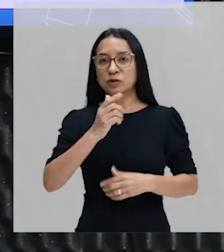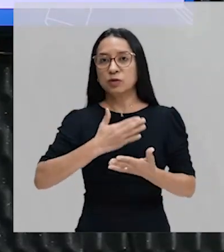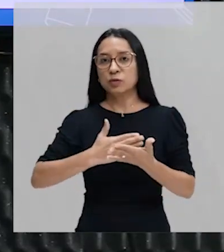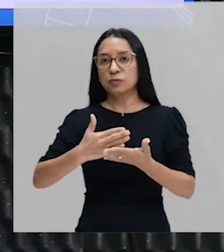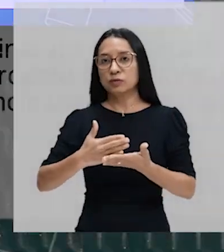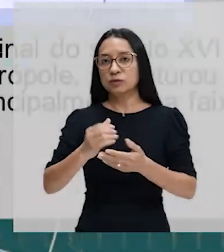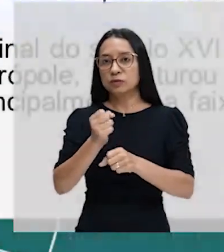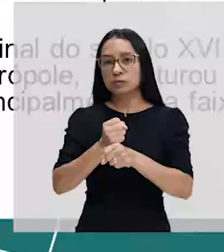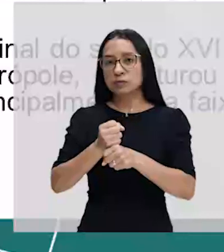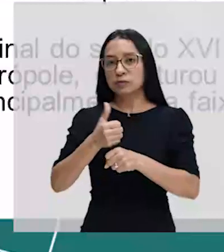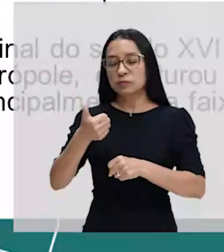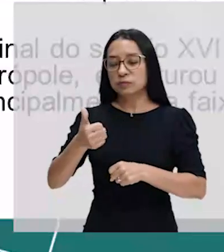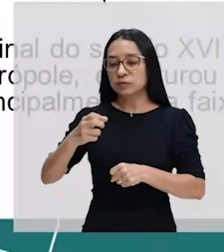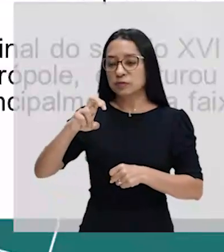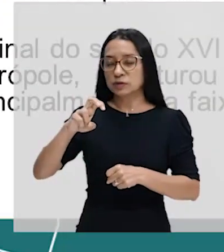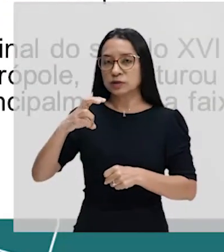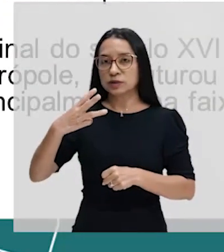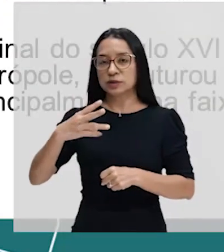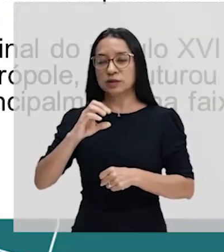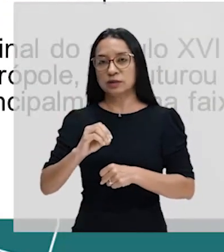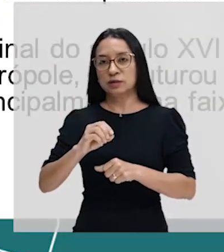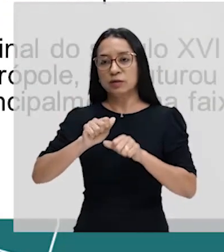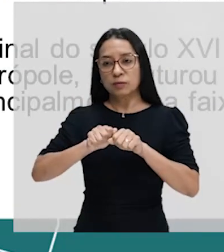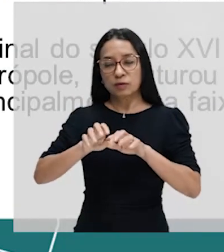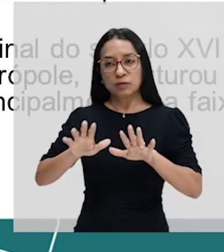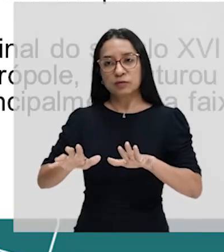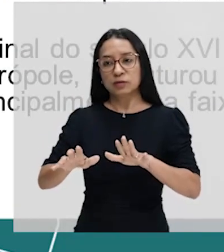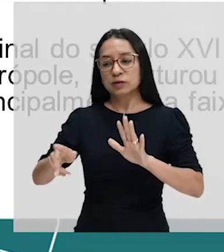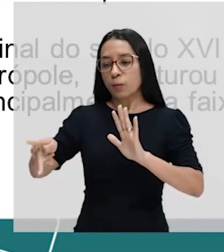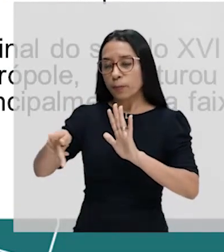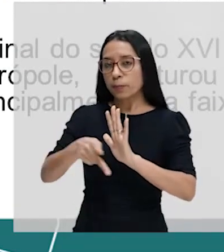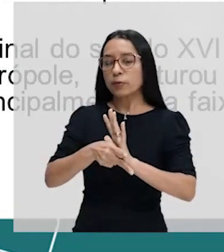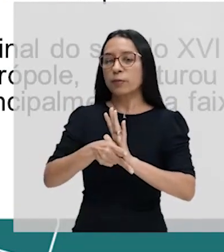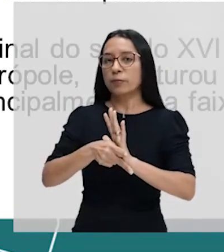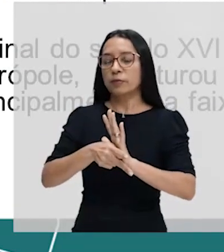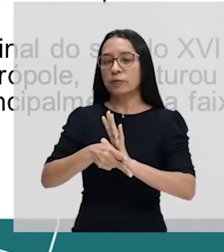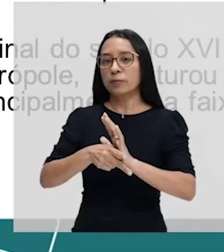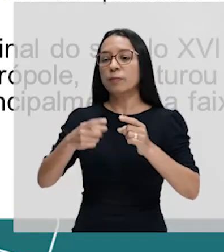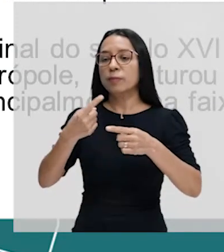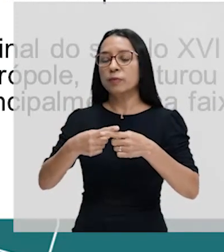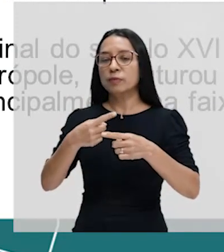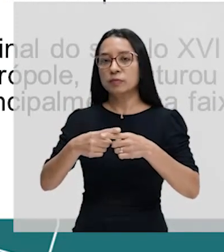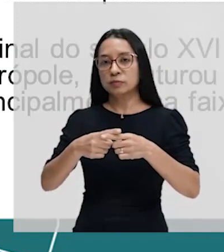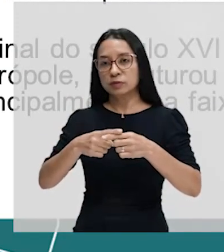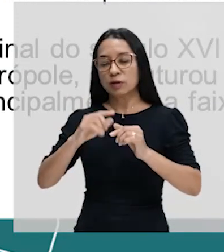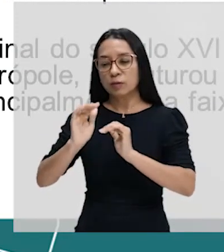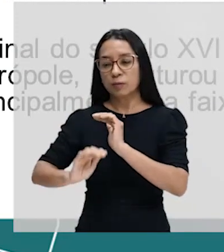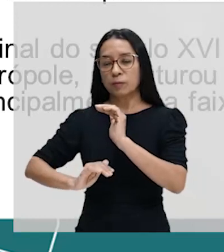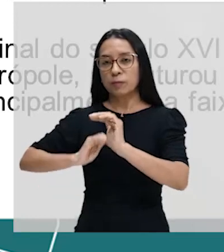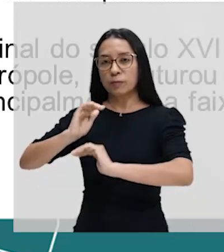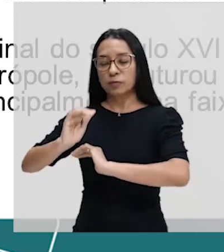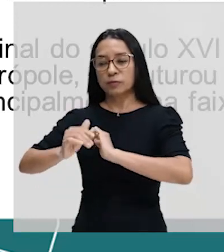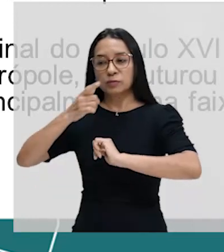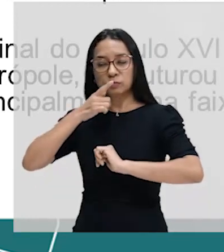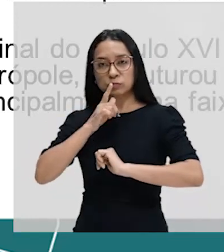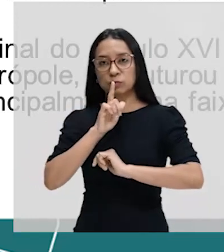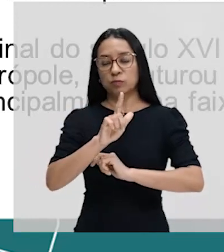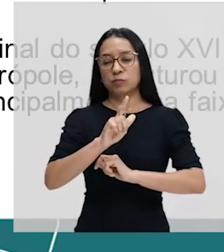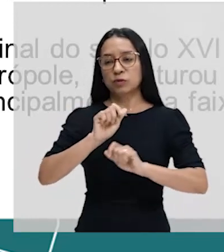1530, uma colonização, propriamente dita. Por quê? Porque o processo de conquista e colonização